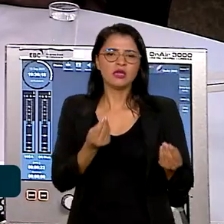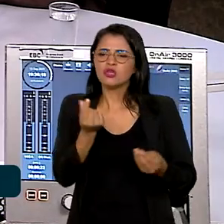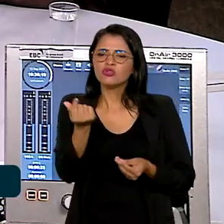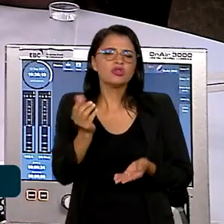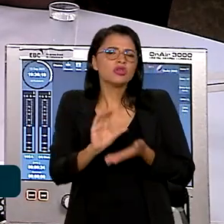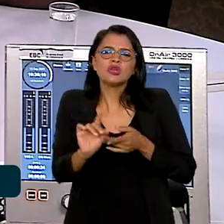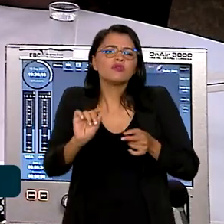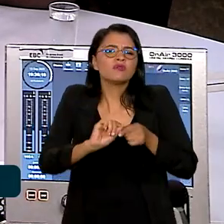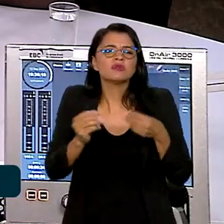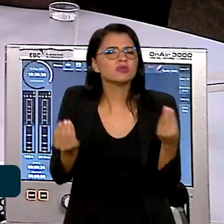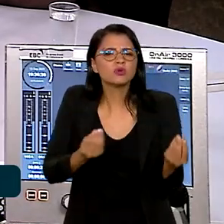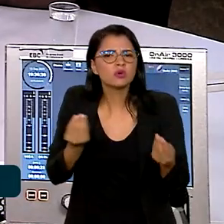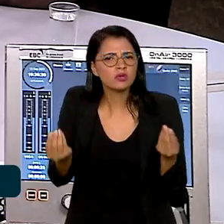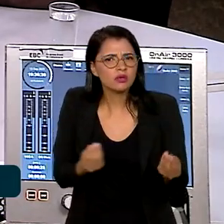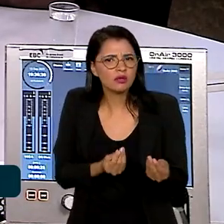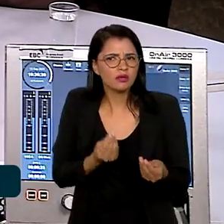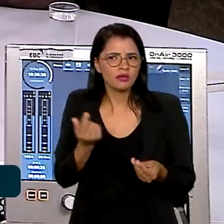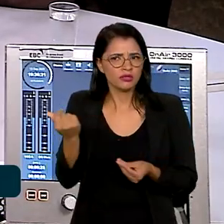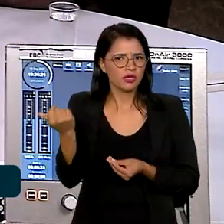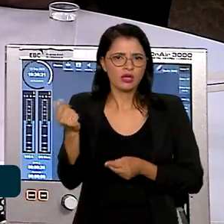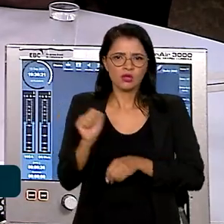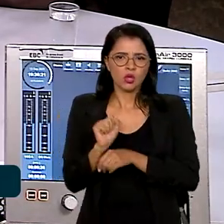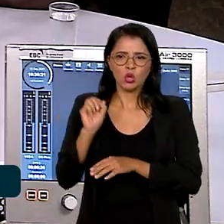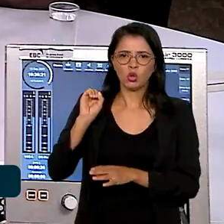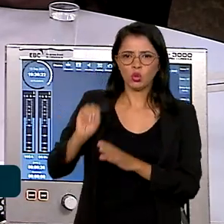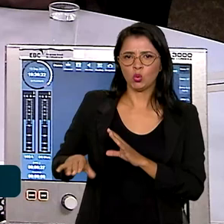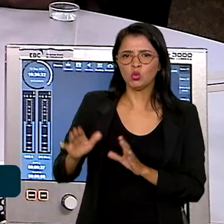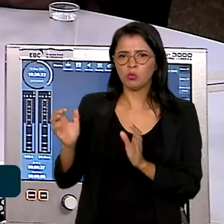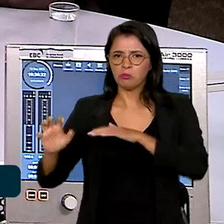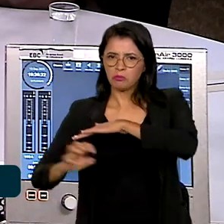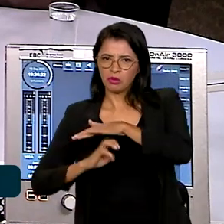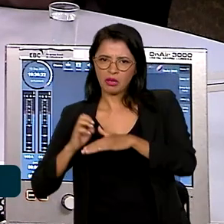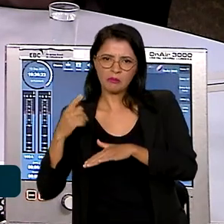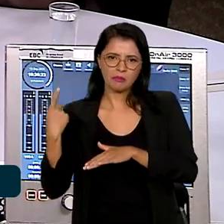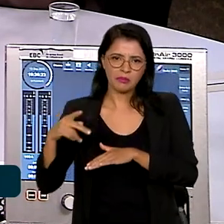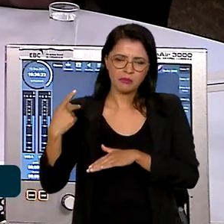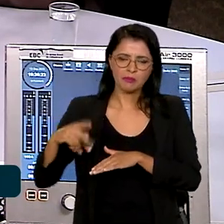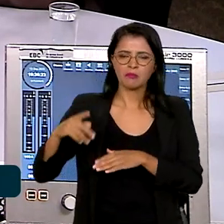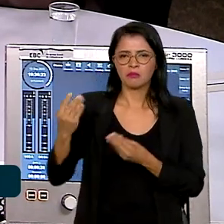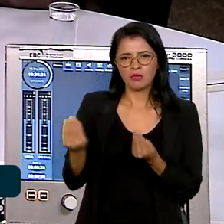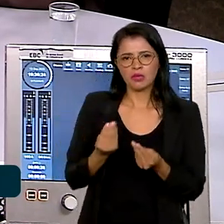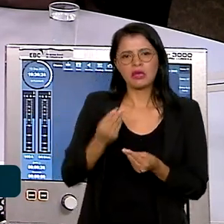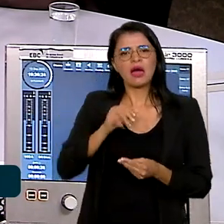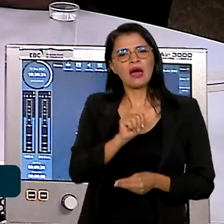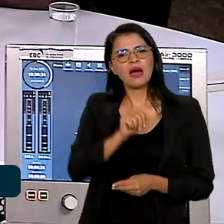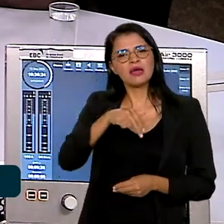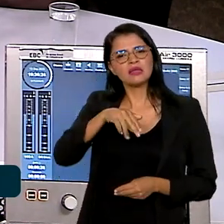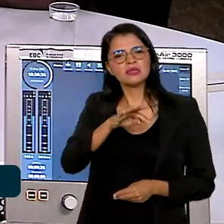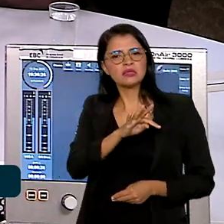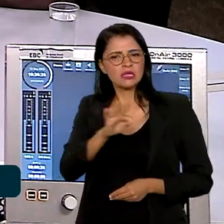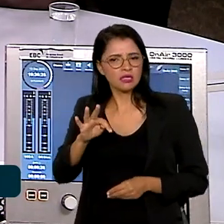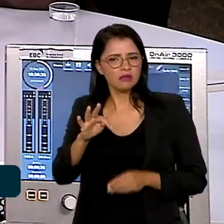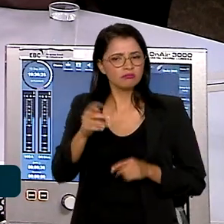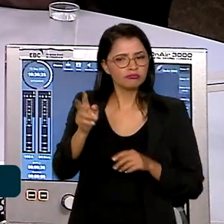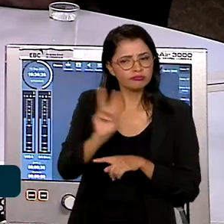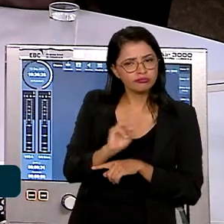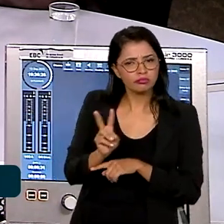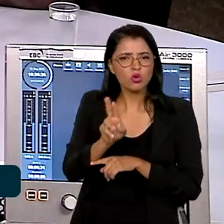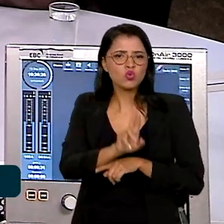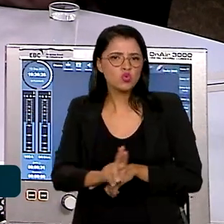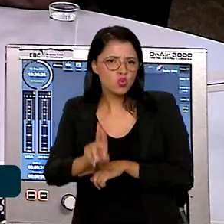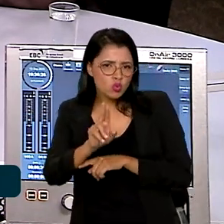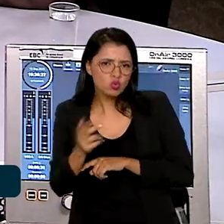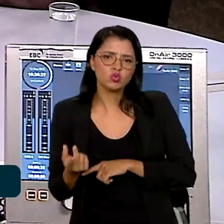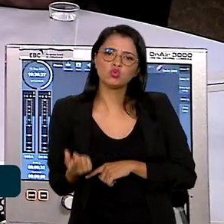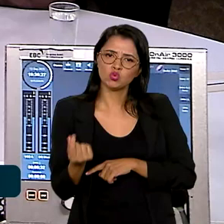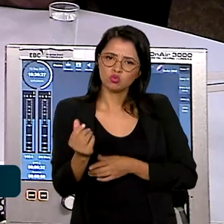dinheiro? Esse dinheiro não fica todo para a concessionária e a NTT fiscaliza a utilização desse